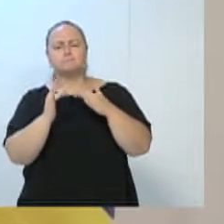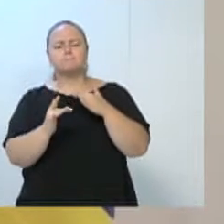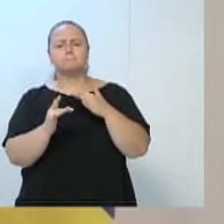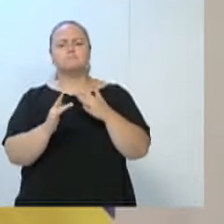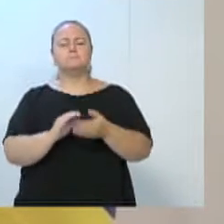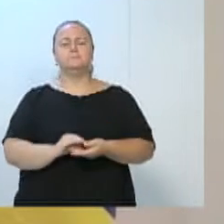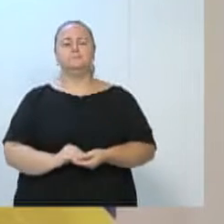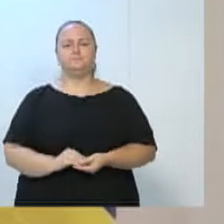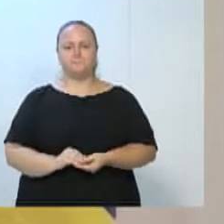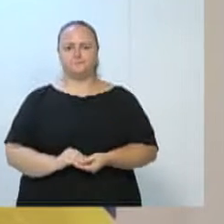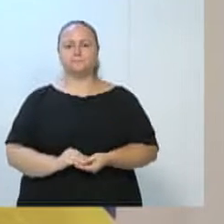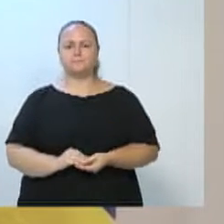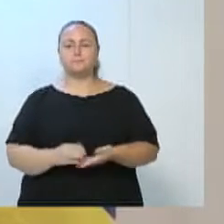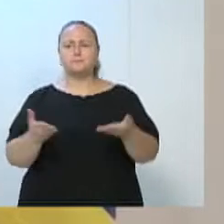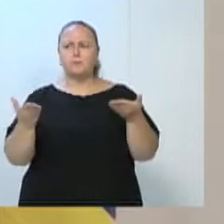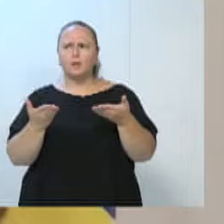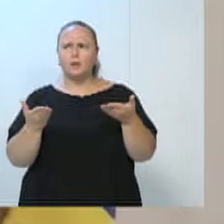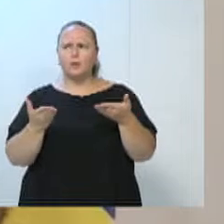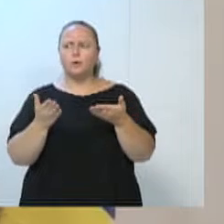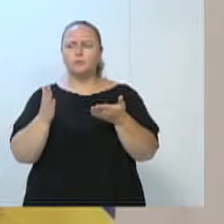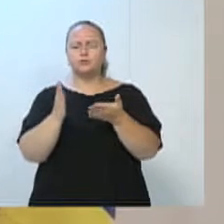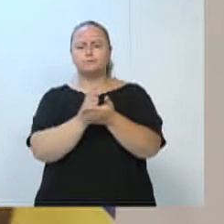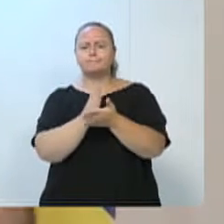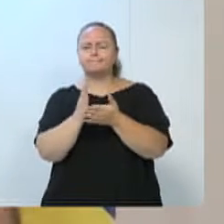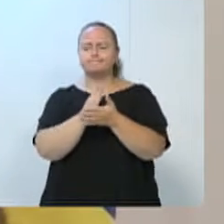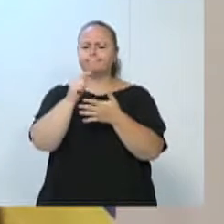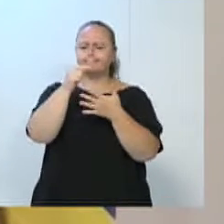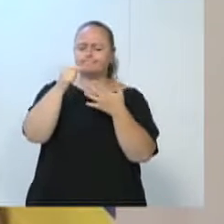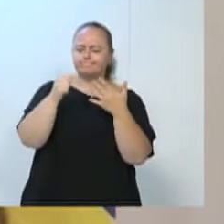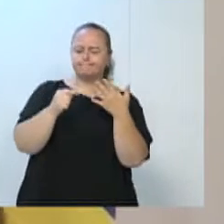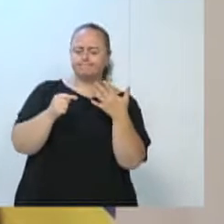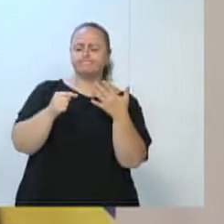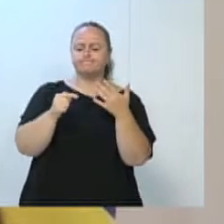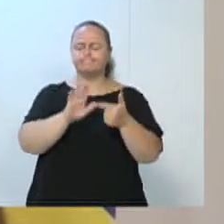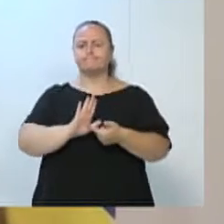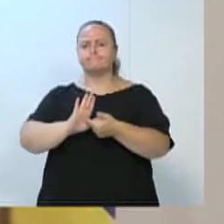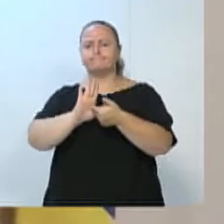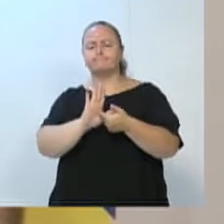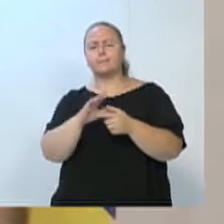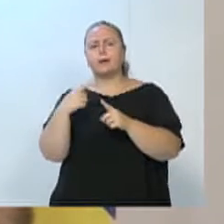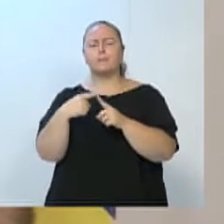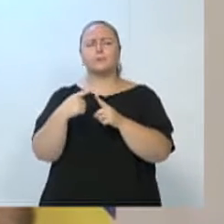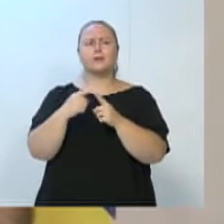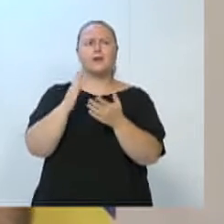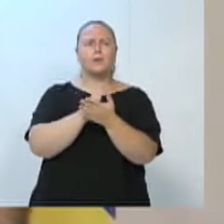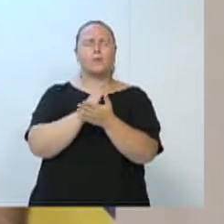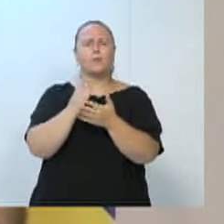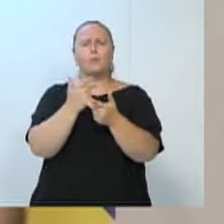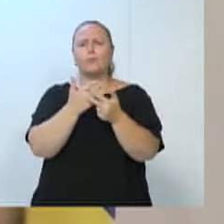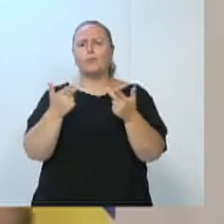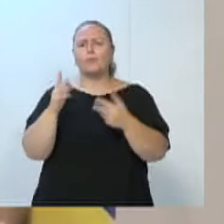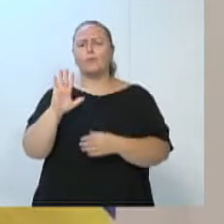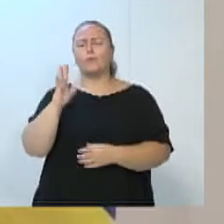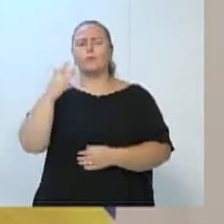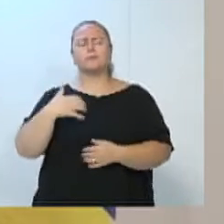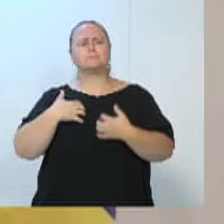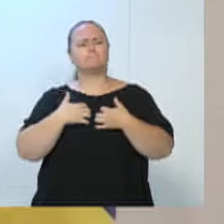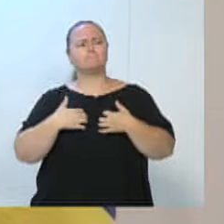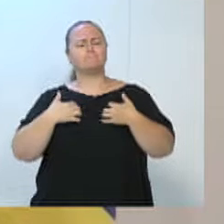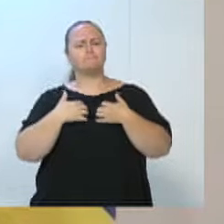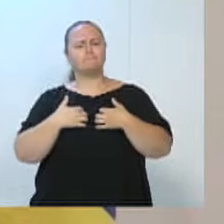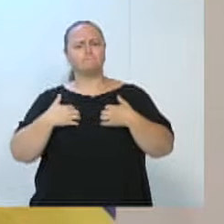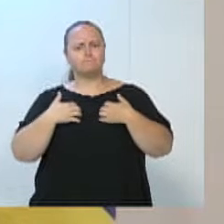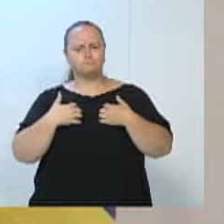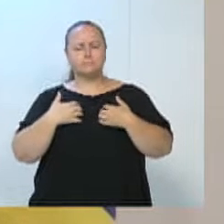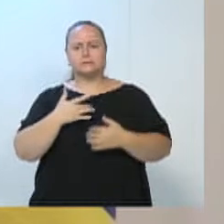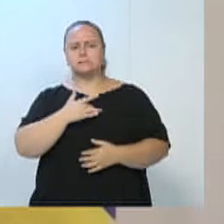Eu tenho alguns ponderamentos e algumas situações aqui, vereador alemão, que me incomodam bastante. Nós temos obras, pena que o líder